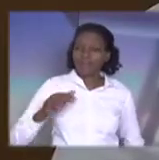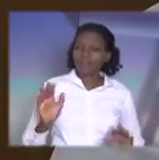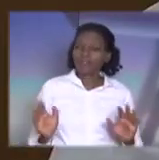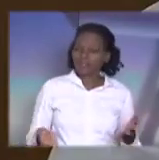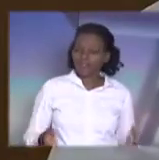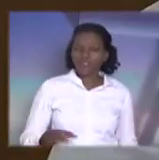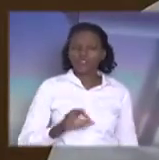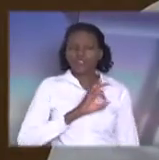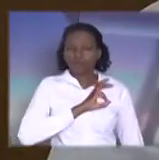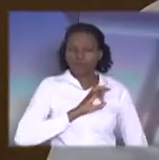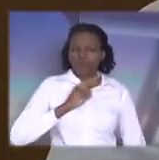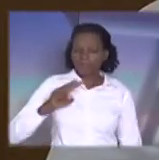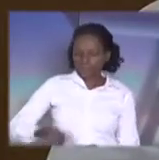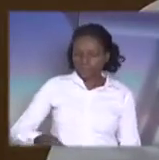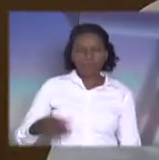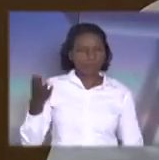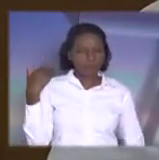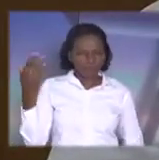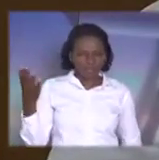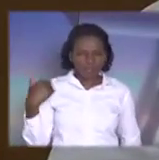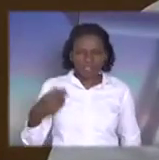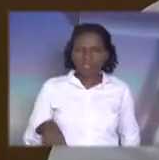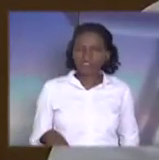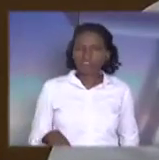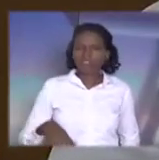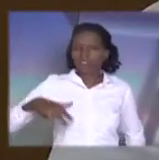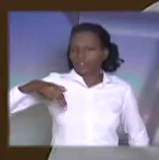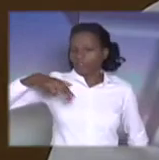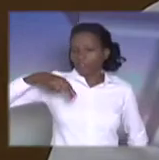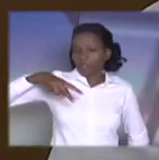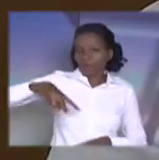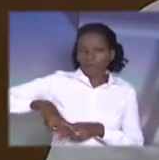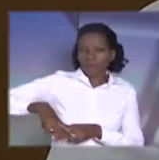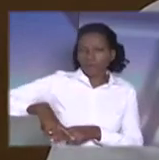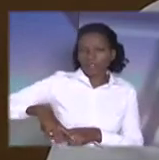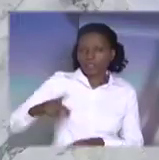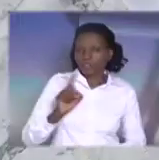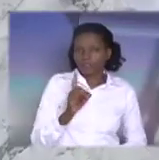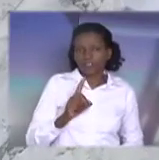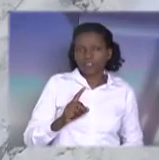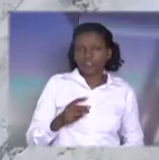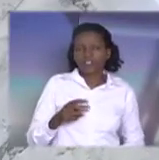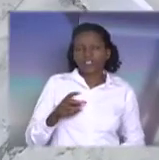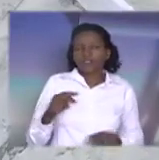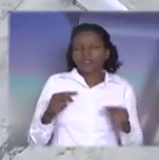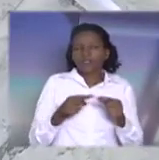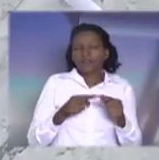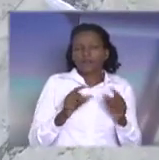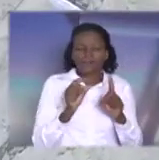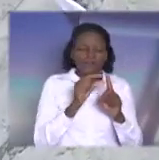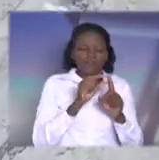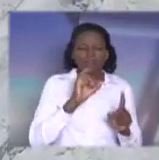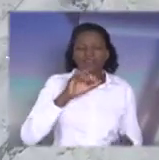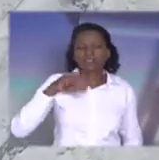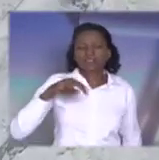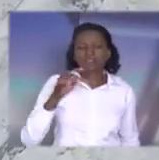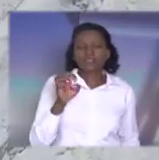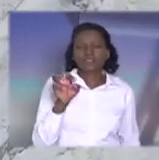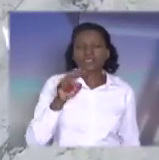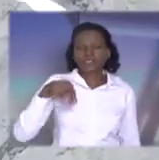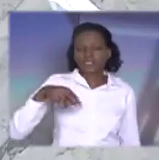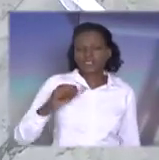já tinha sido internado, porque vagabundo não é preso, é internado, menor de idade. Após se envolvendo em uma ocorrência de roubo em